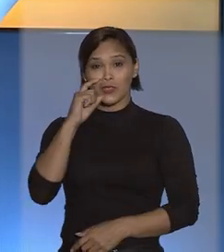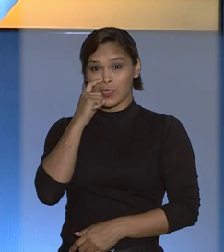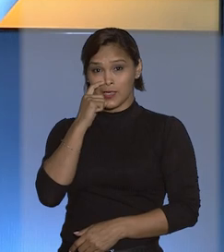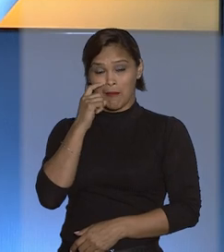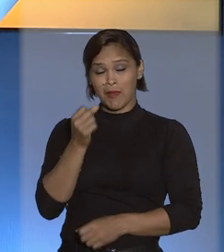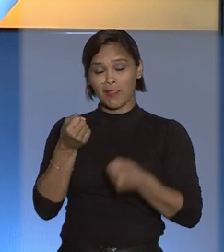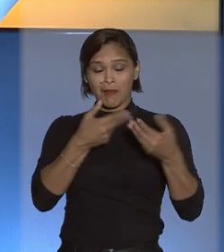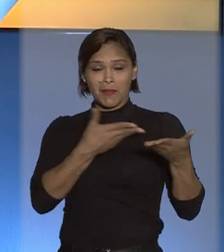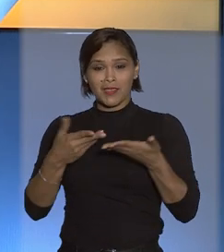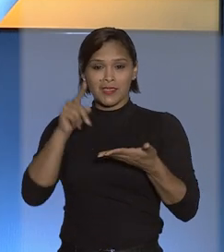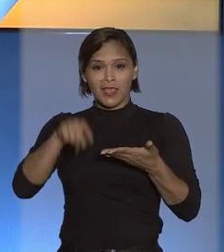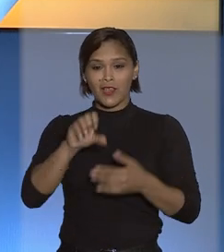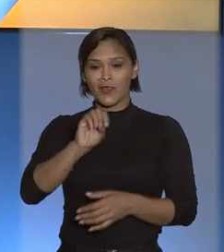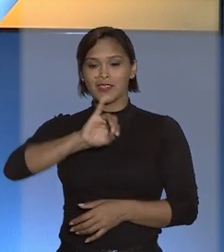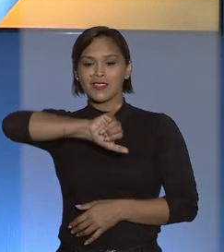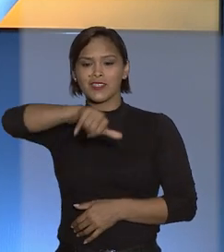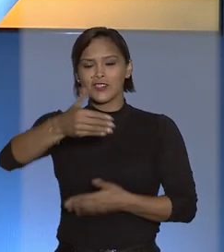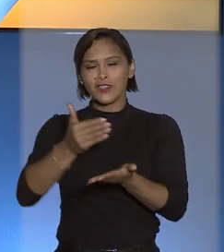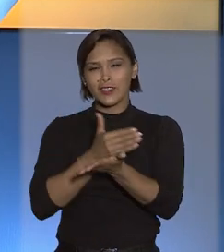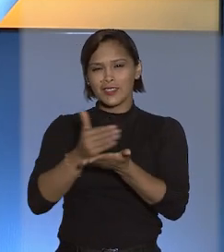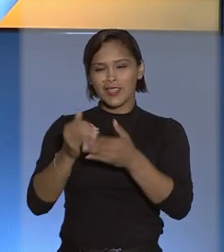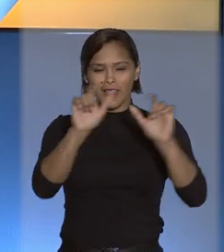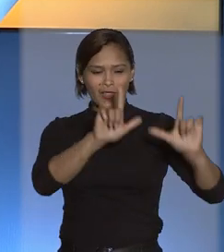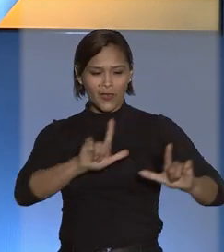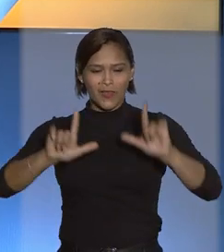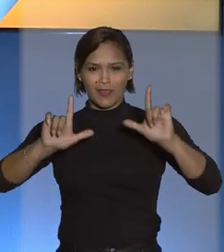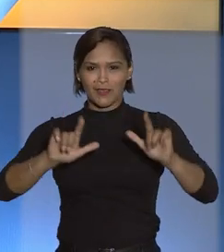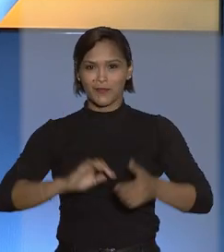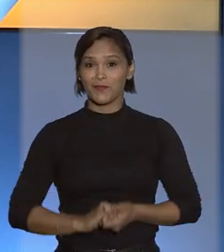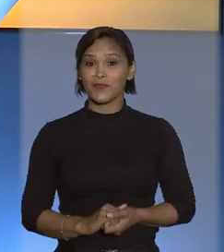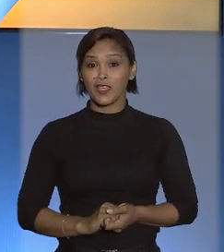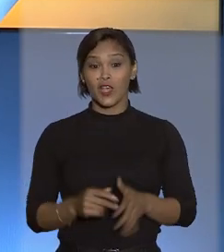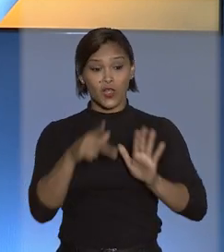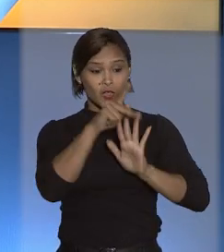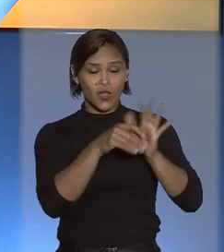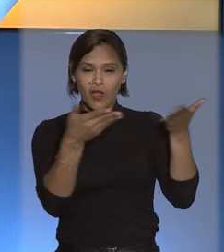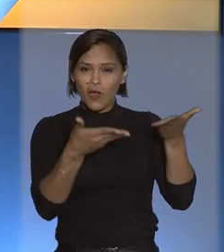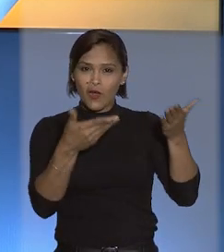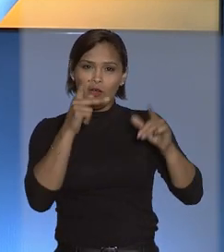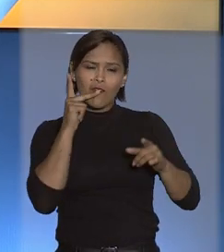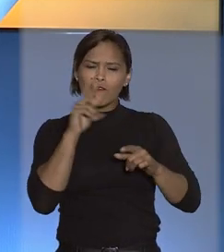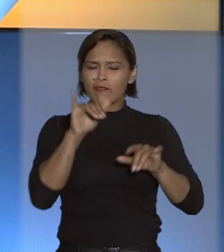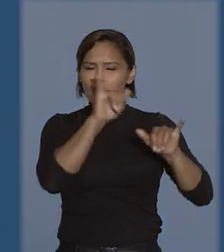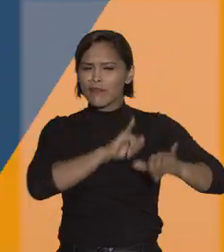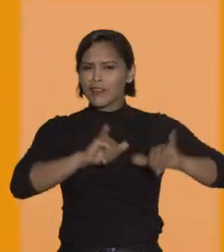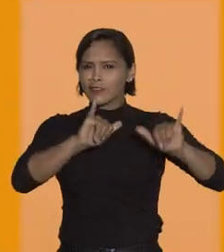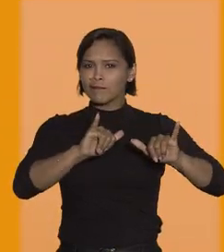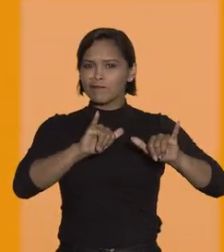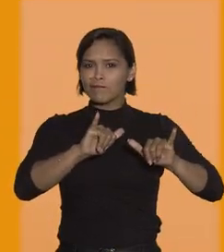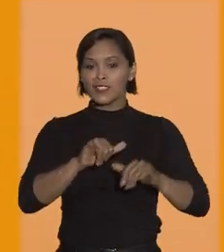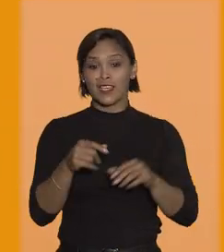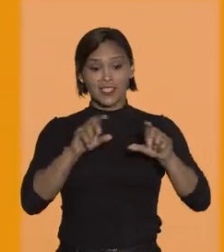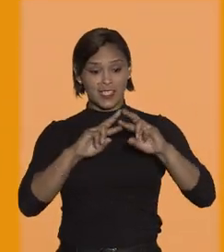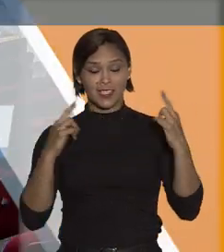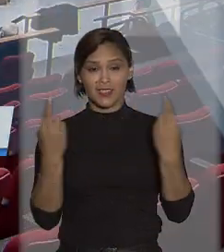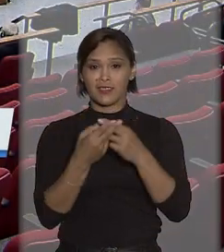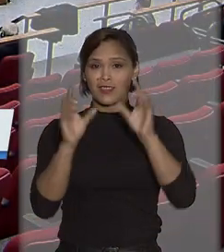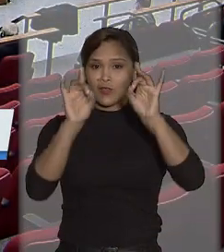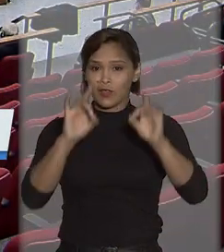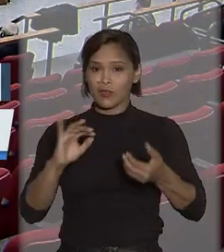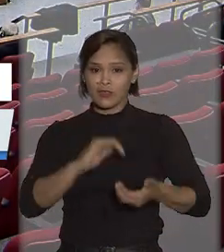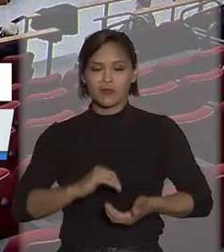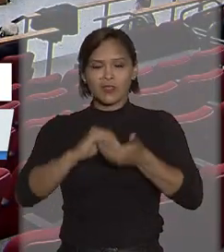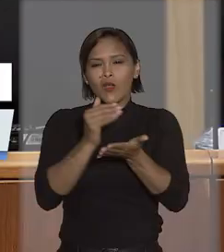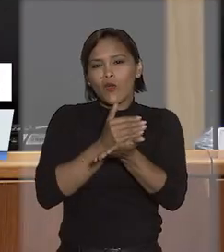Eu sou Samanta Pessanha e o STJ Notícias está no ar. No programa de hoje você vai ver sessão da Corte